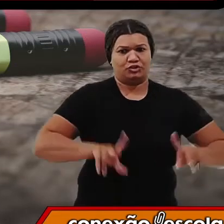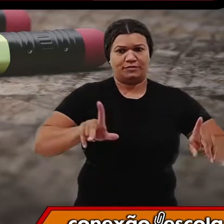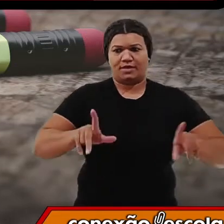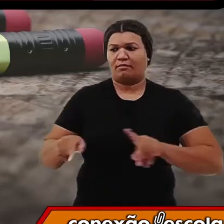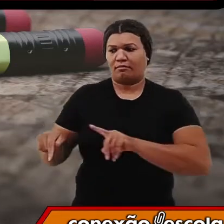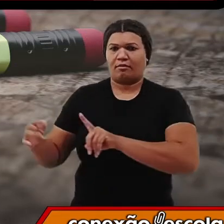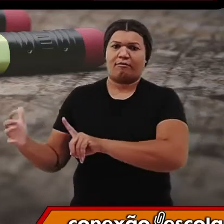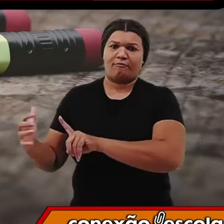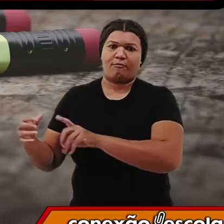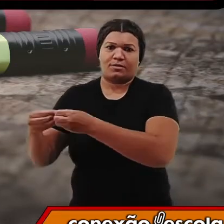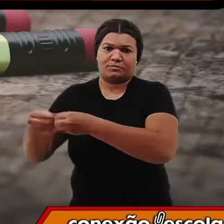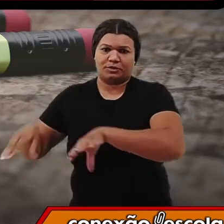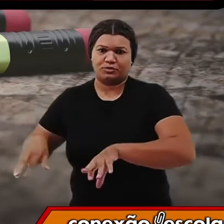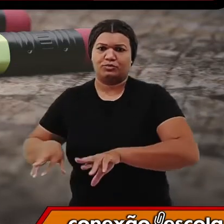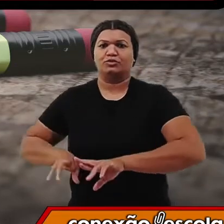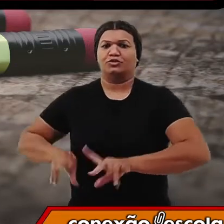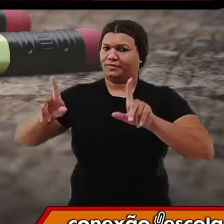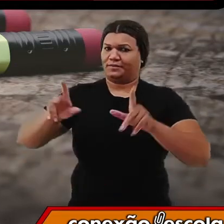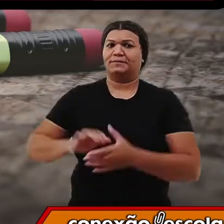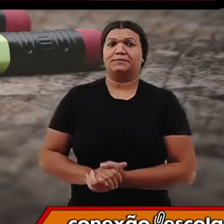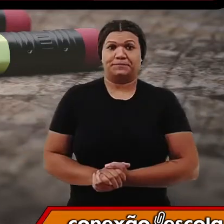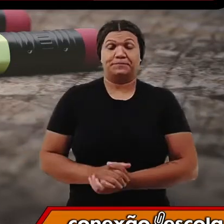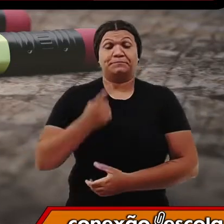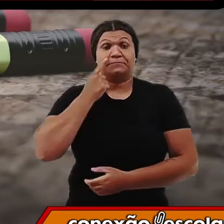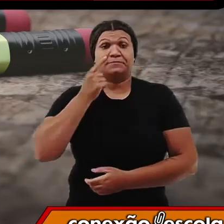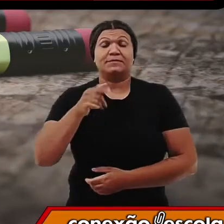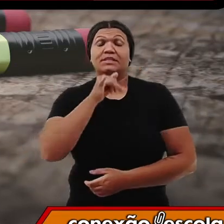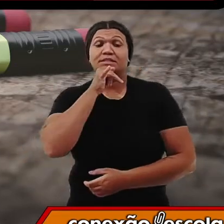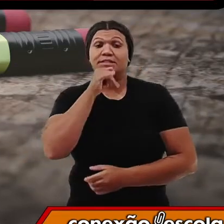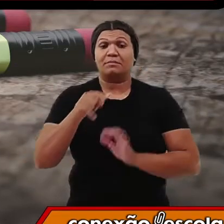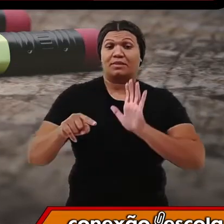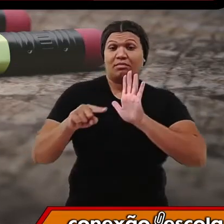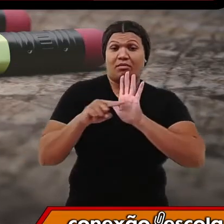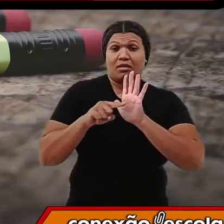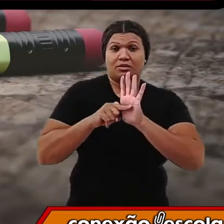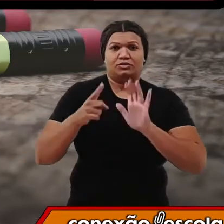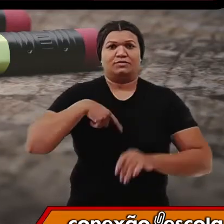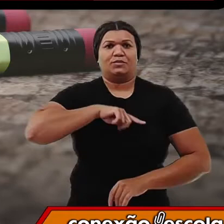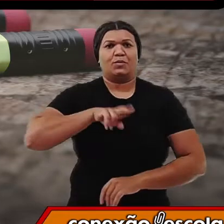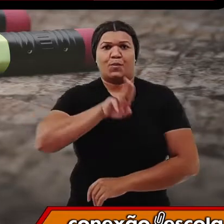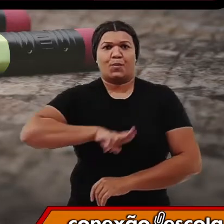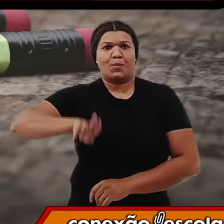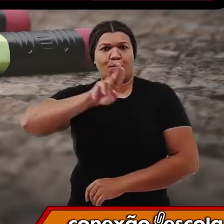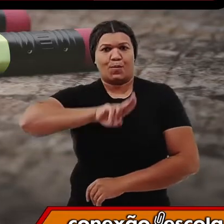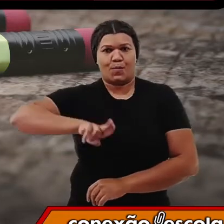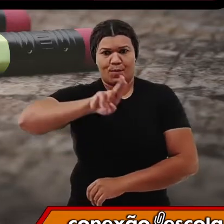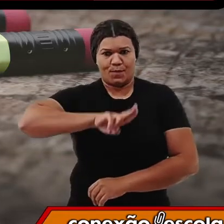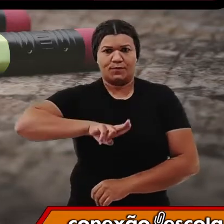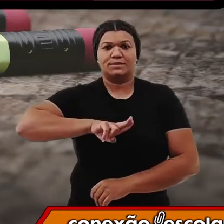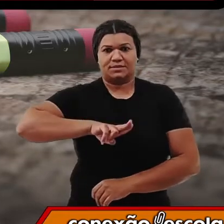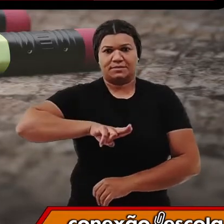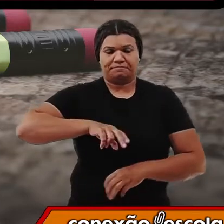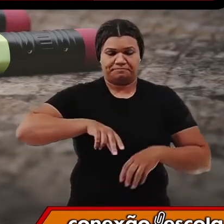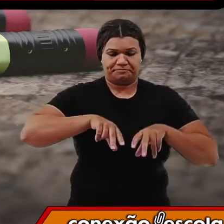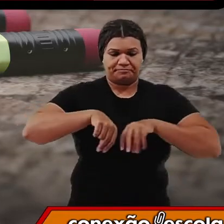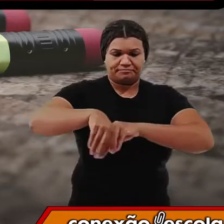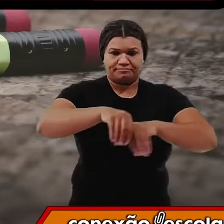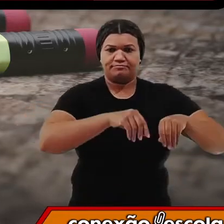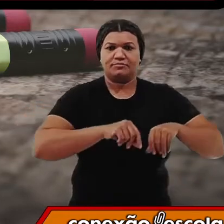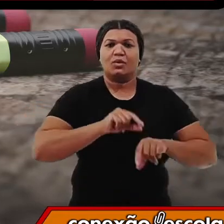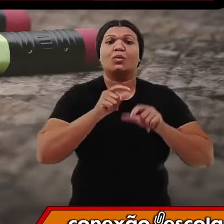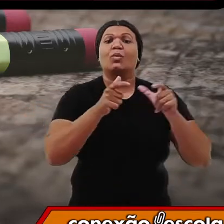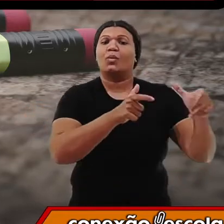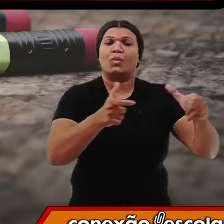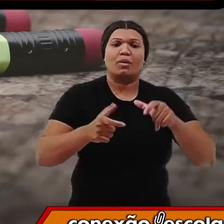dos grandes impactos negativos que nós causamos ao usar o solo no espaço urbano é a